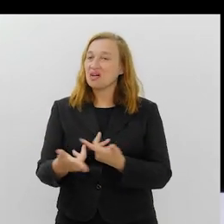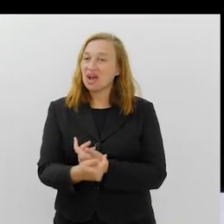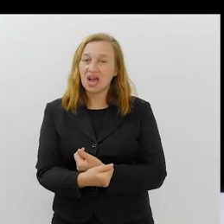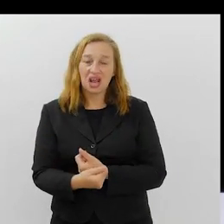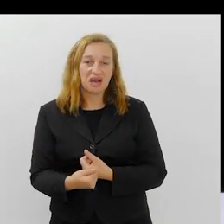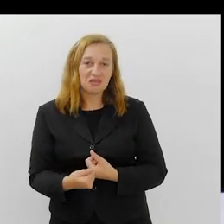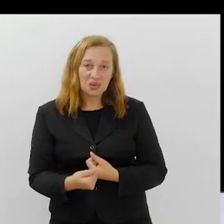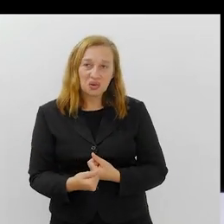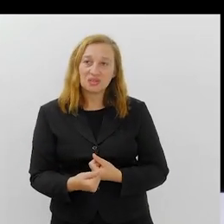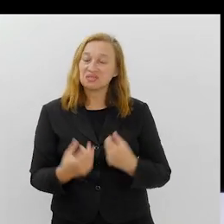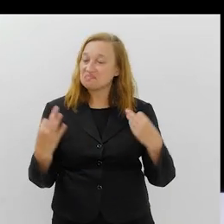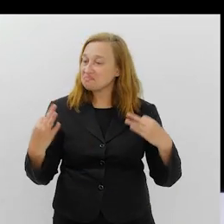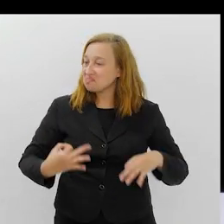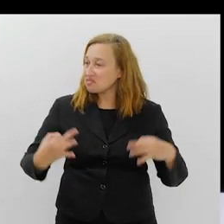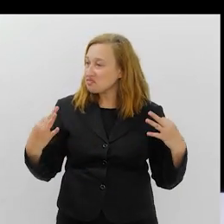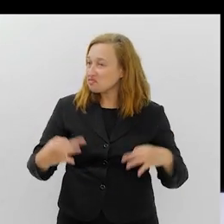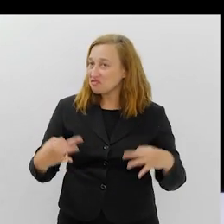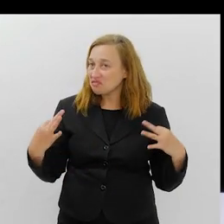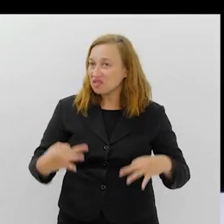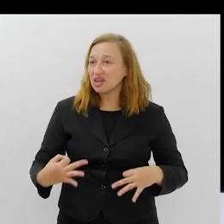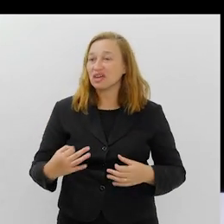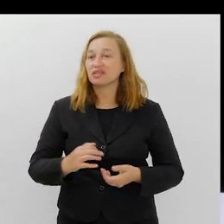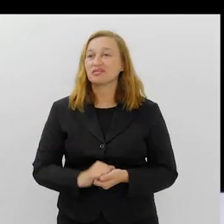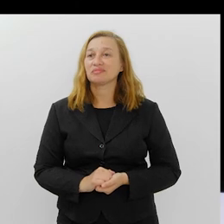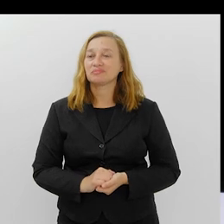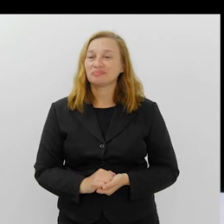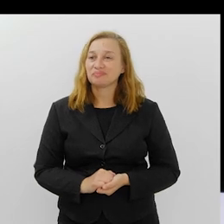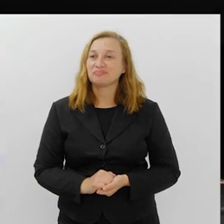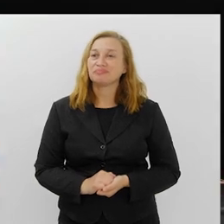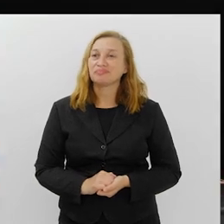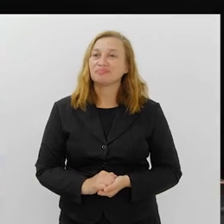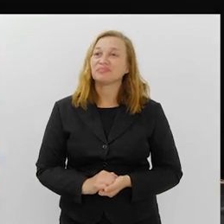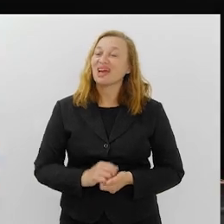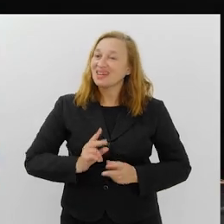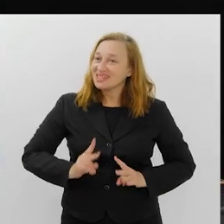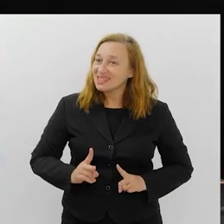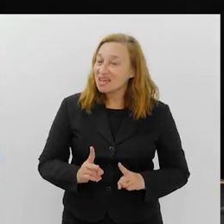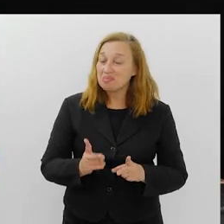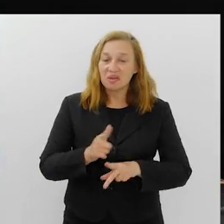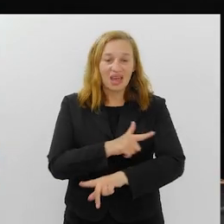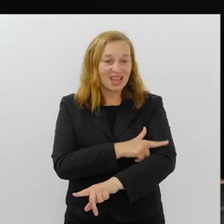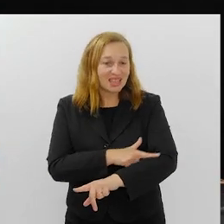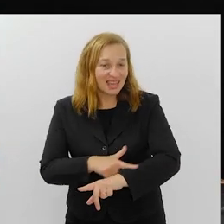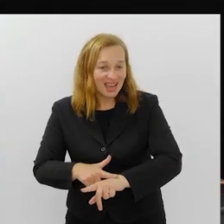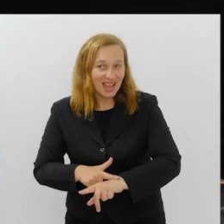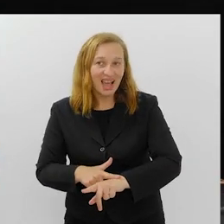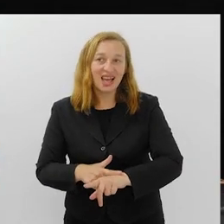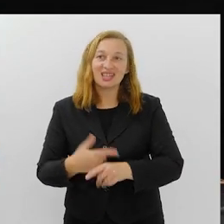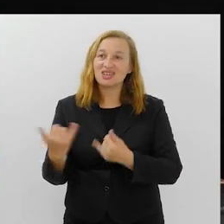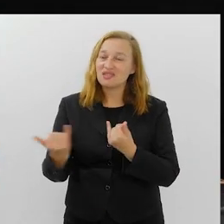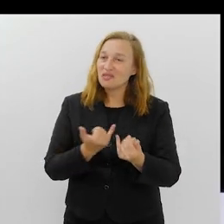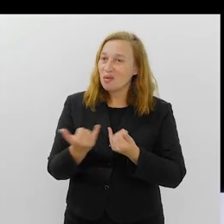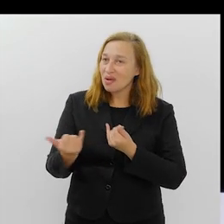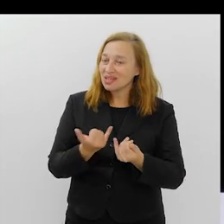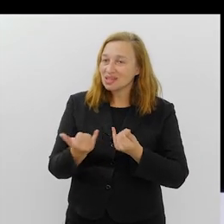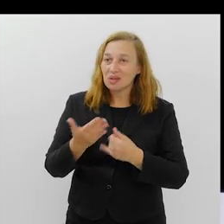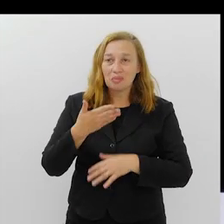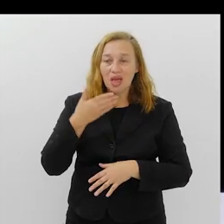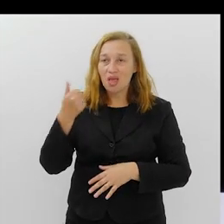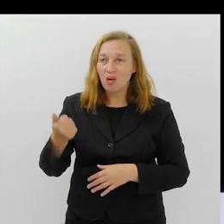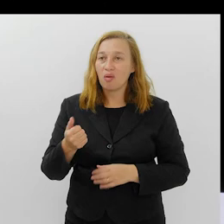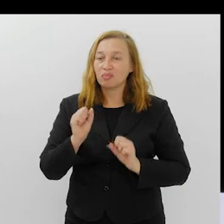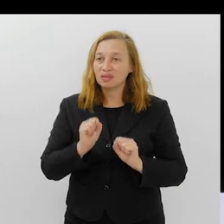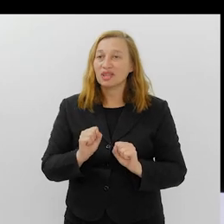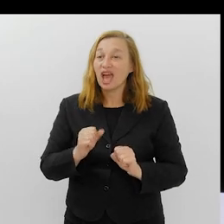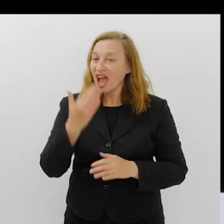absoluta e sempre cordial, sempre passando a informação da melhor